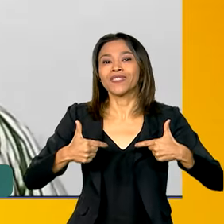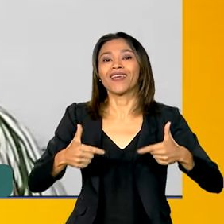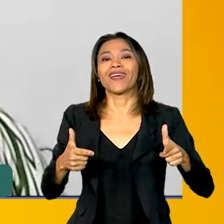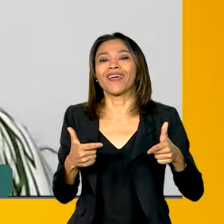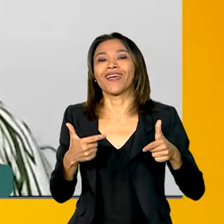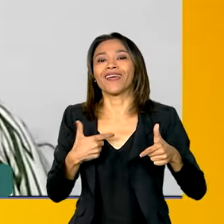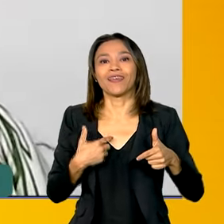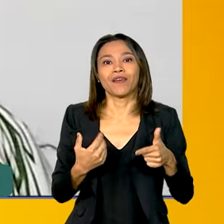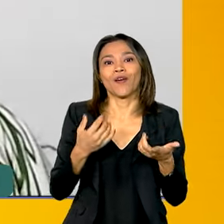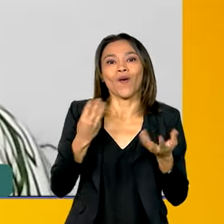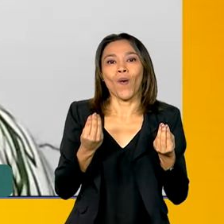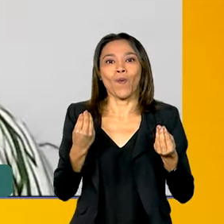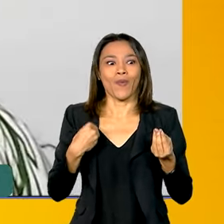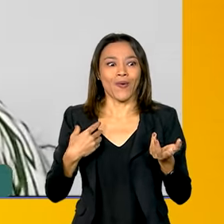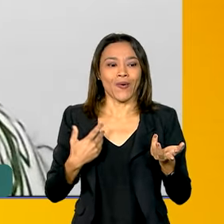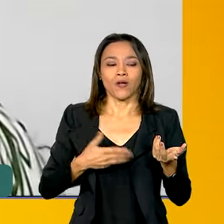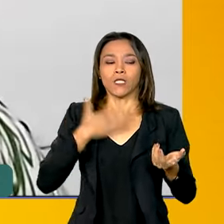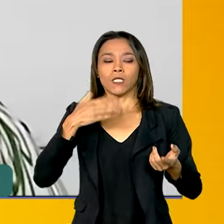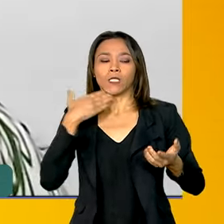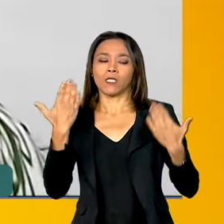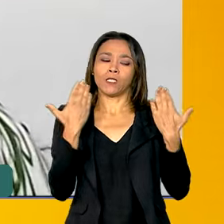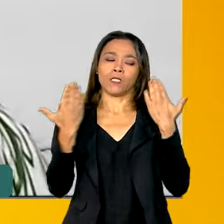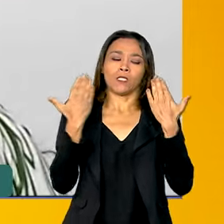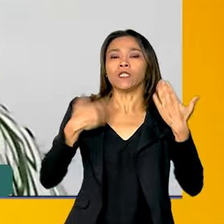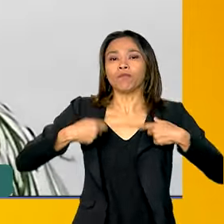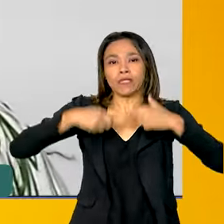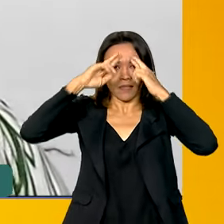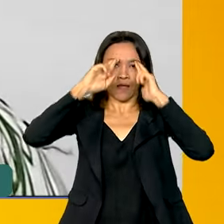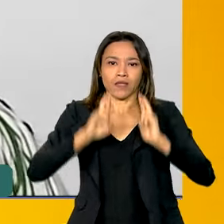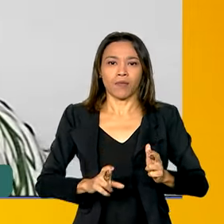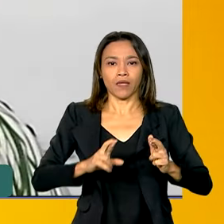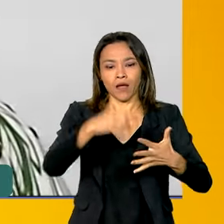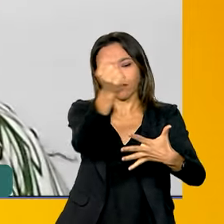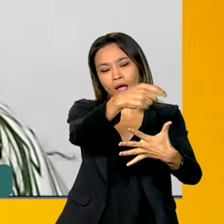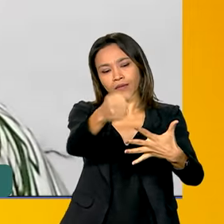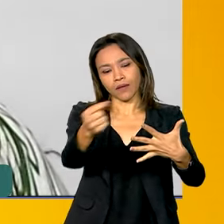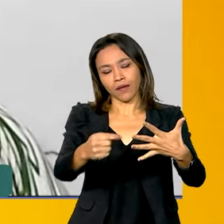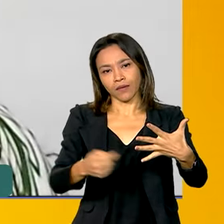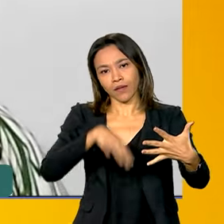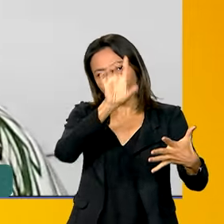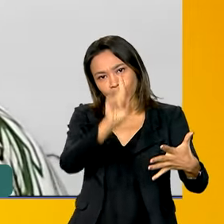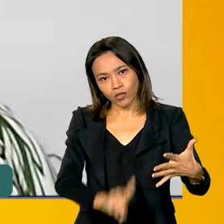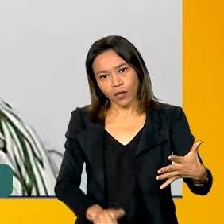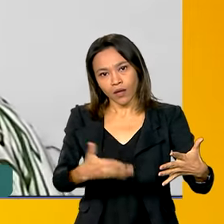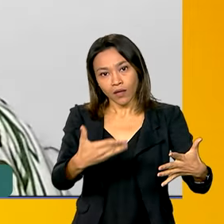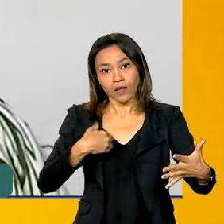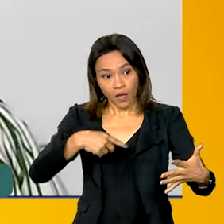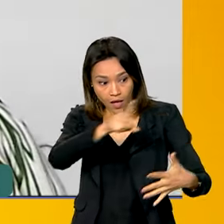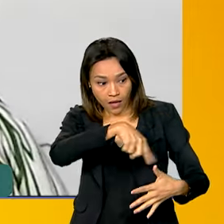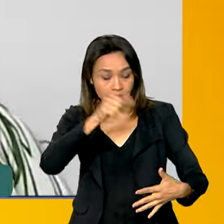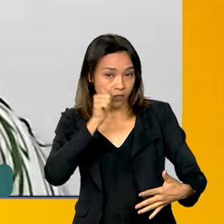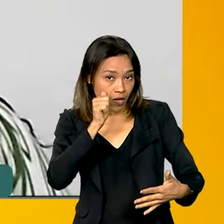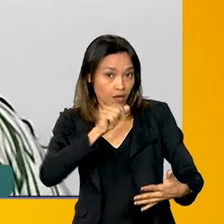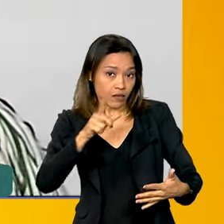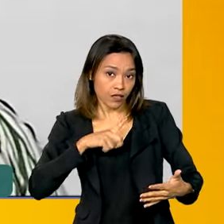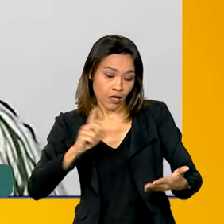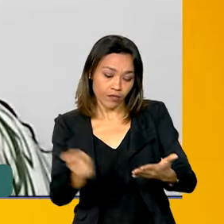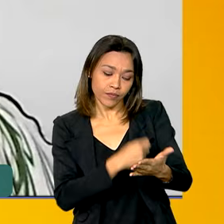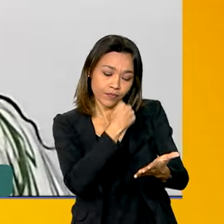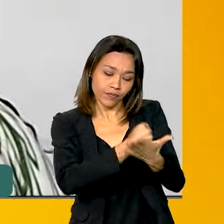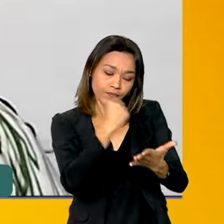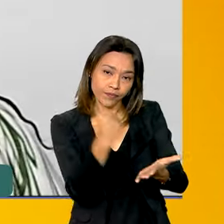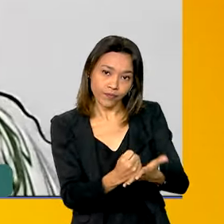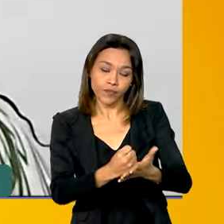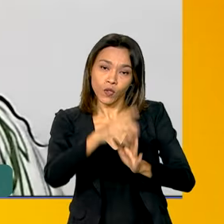sobre isso, automaticamente as trabalhadoras que têm a sua formalização, esses direitos